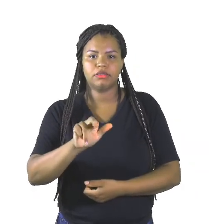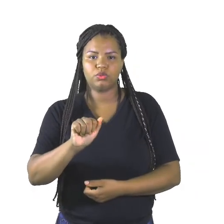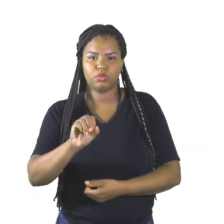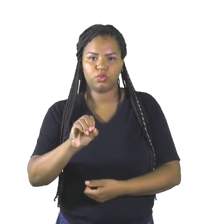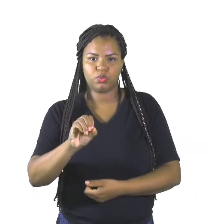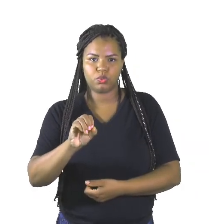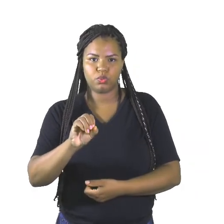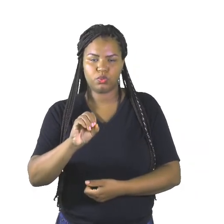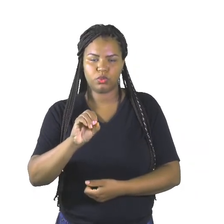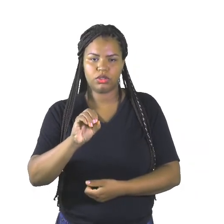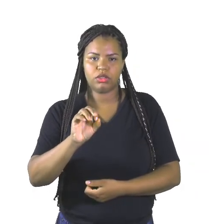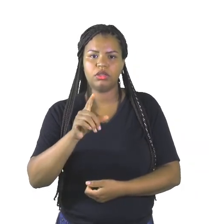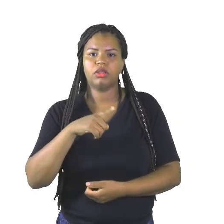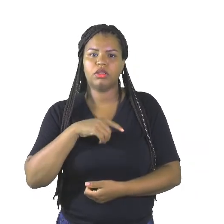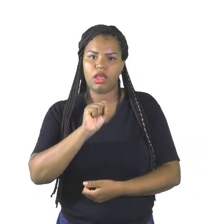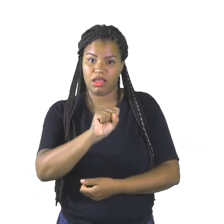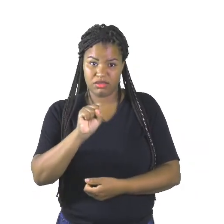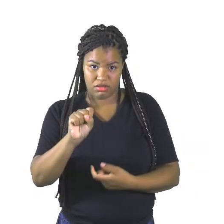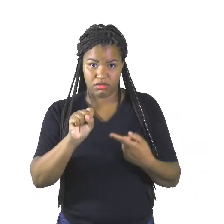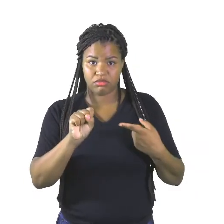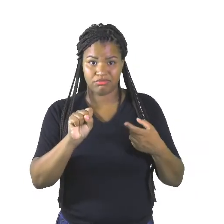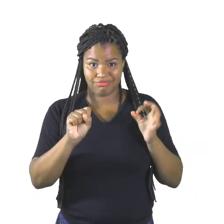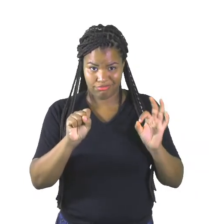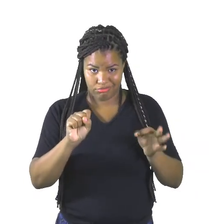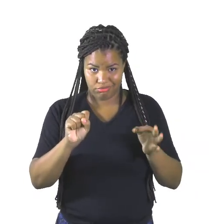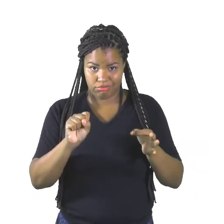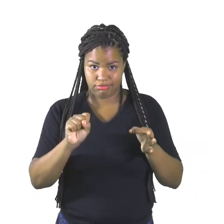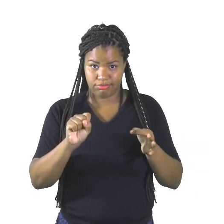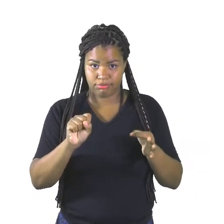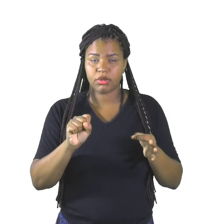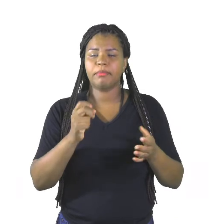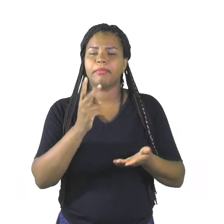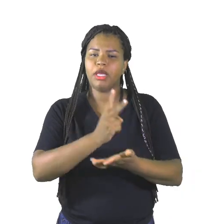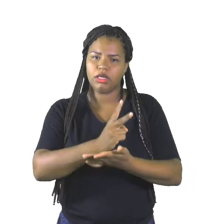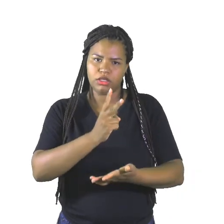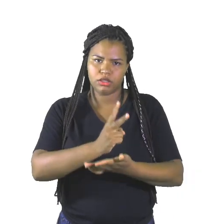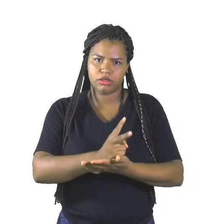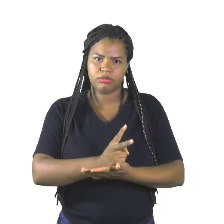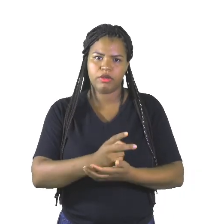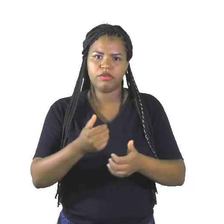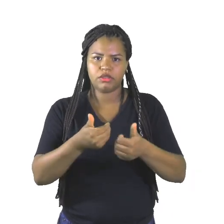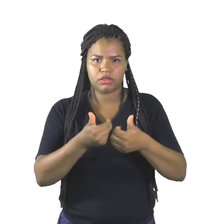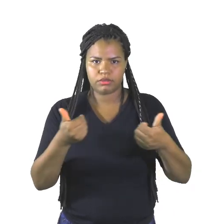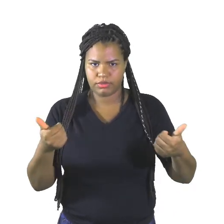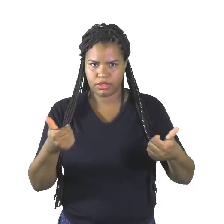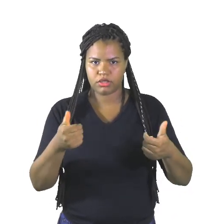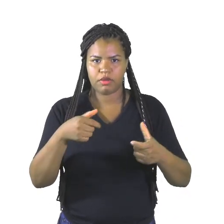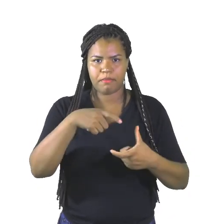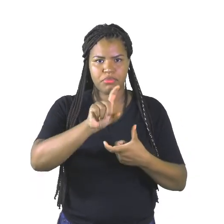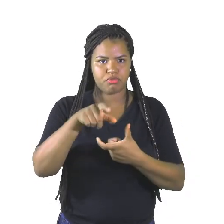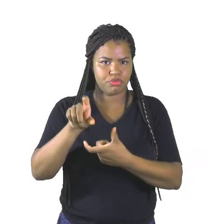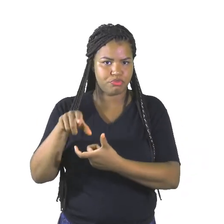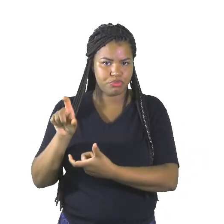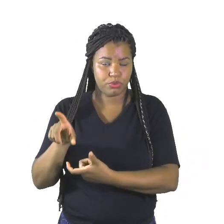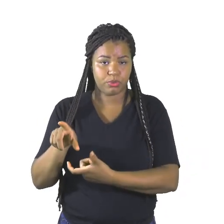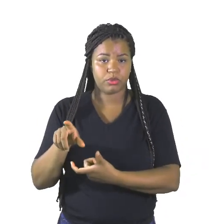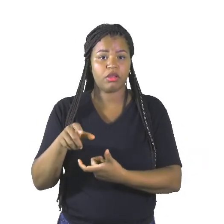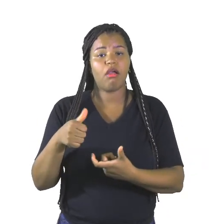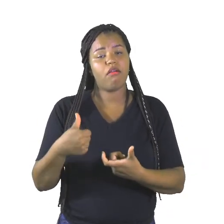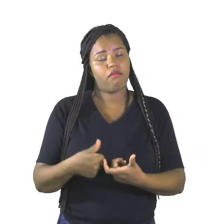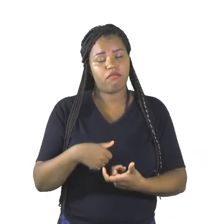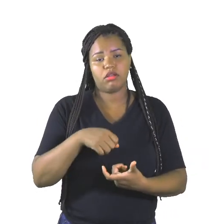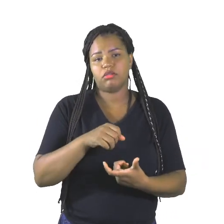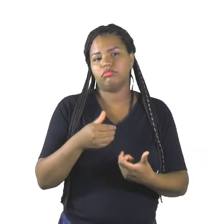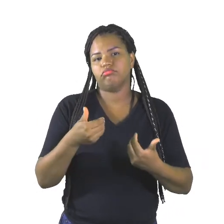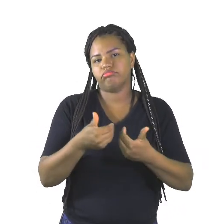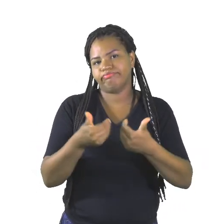Tem dois S ali, tem? E é a mesma coisa. Quando você vai separar as sílabas, eles ficam em sílabas